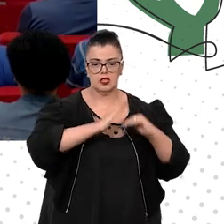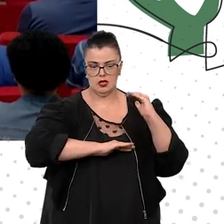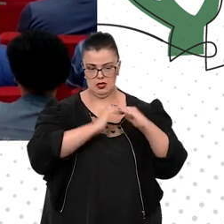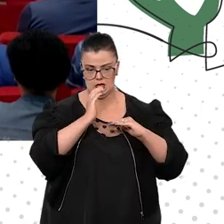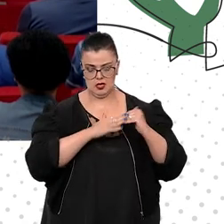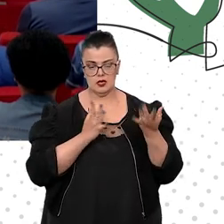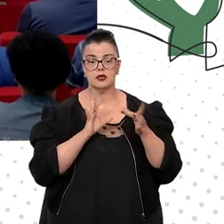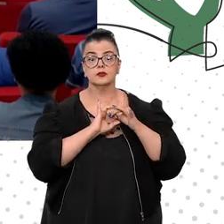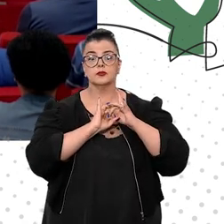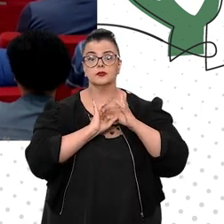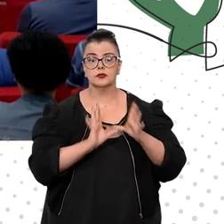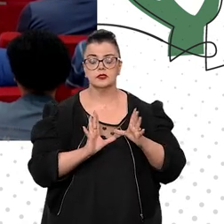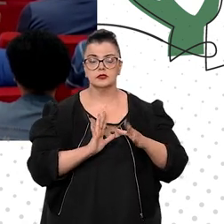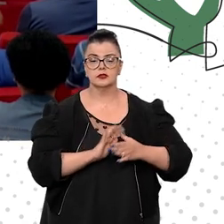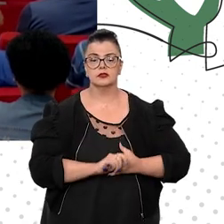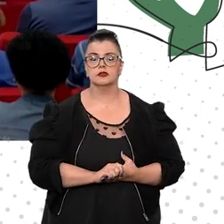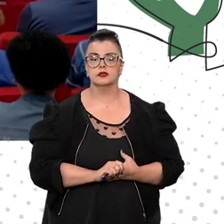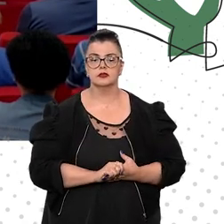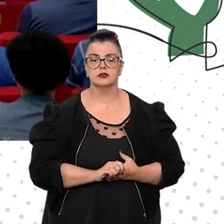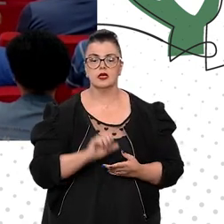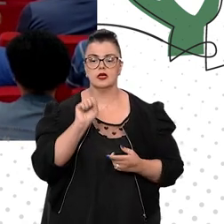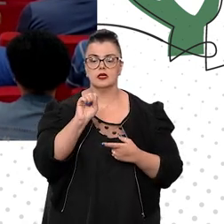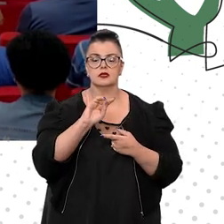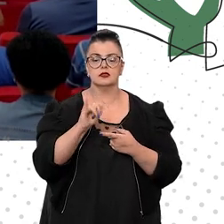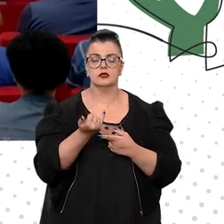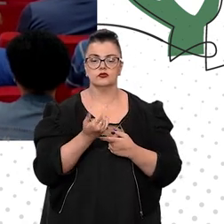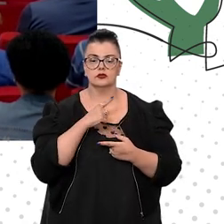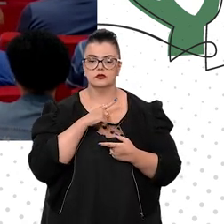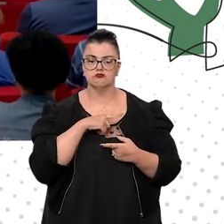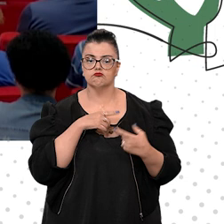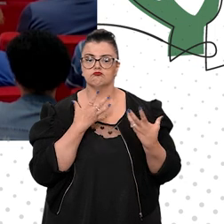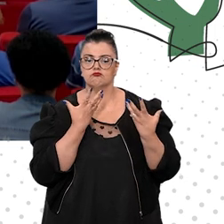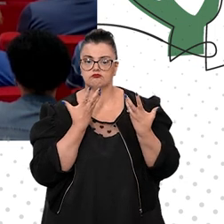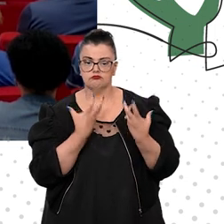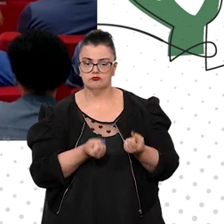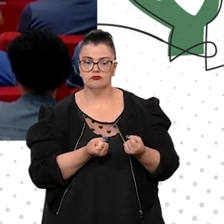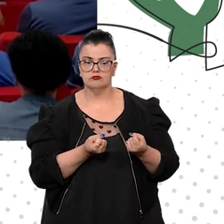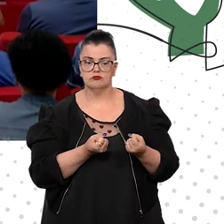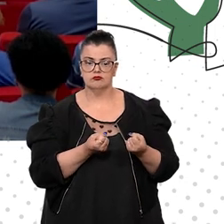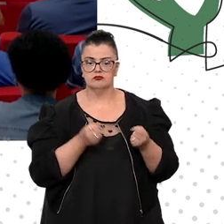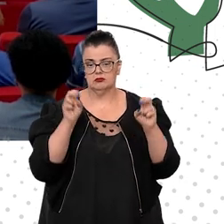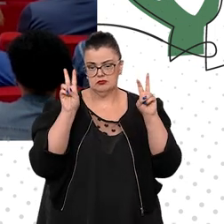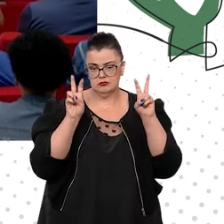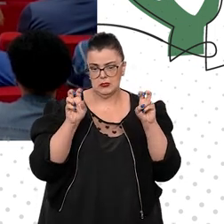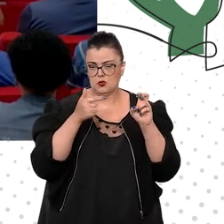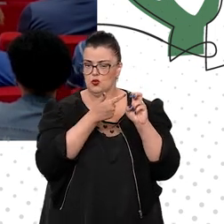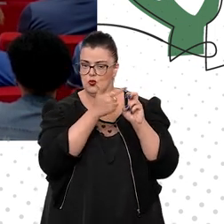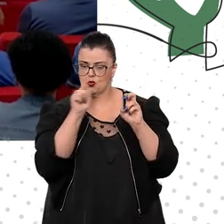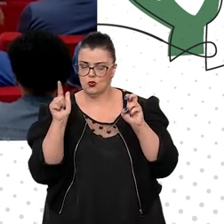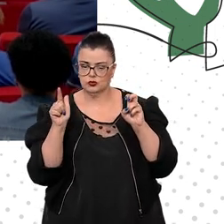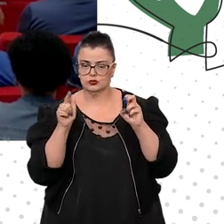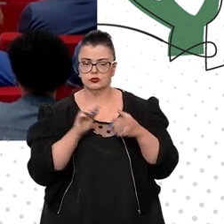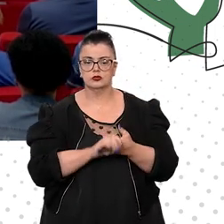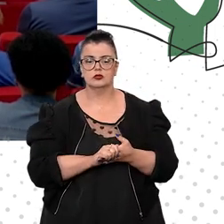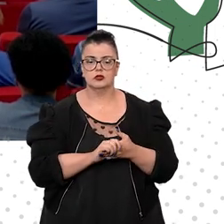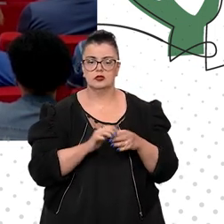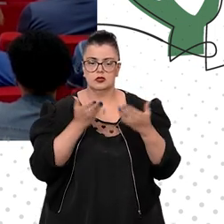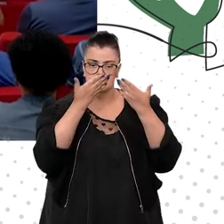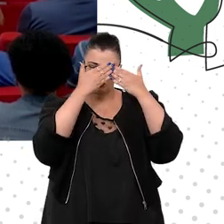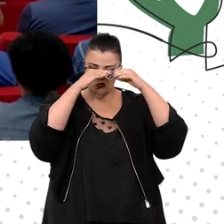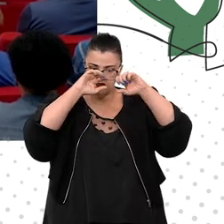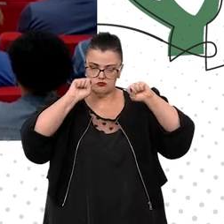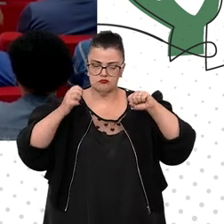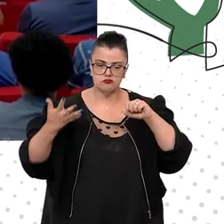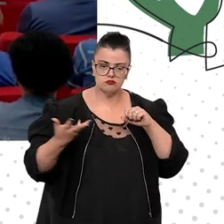permitiram que o STJ seja considerado nesse tópico e em outros tantos uma corte de excelência.